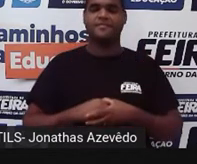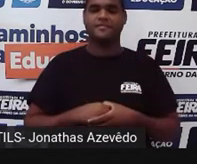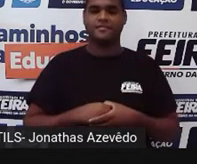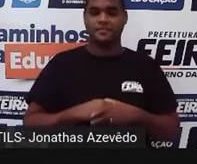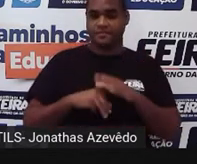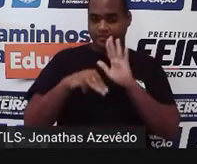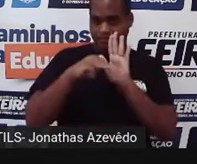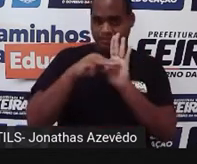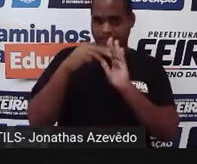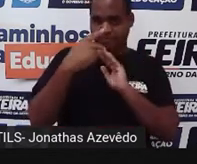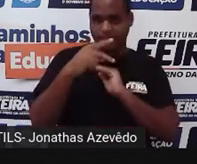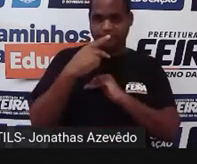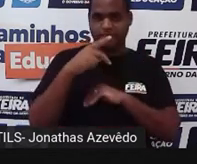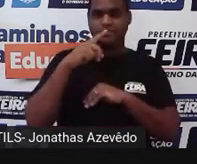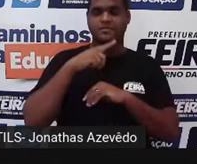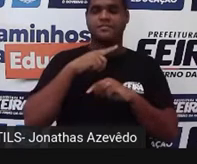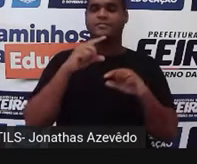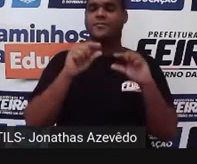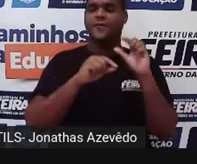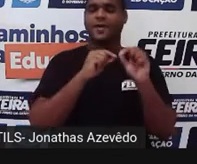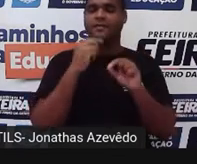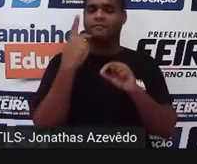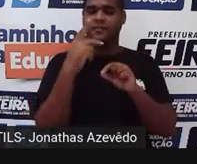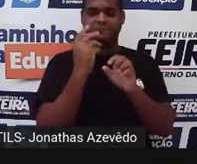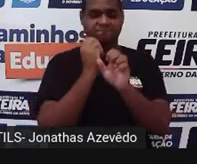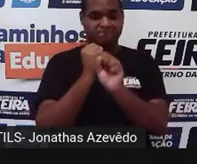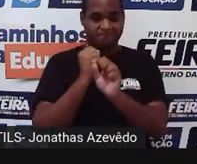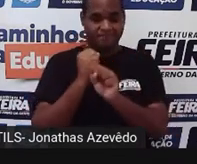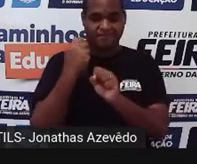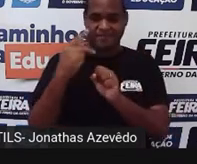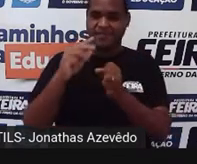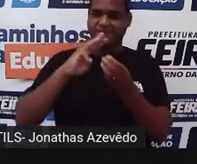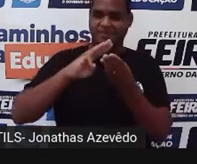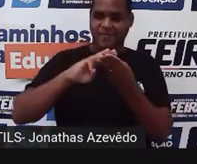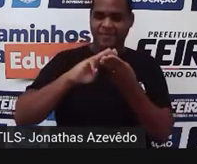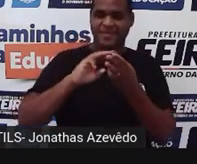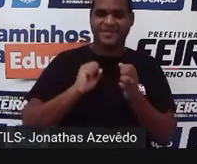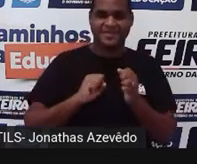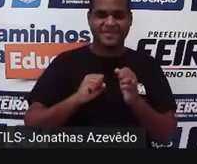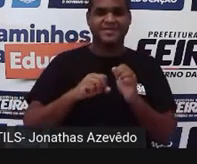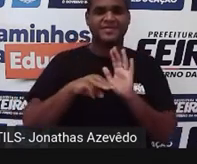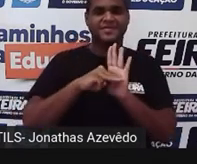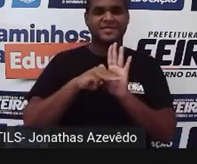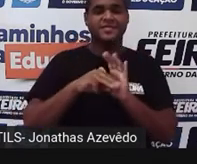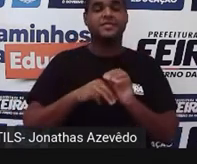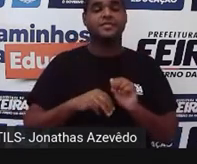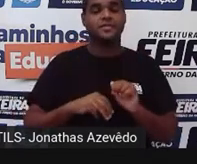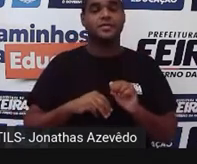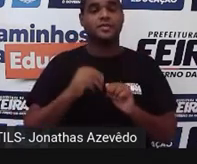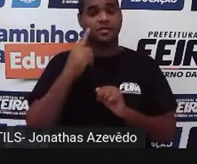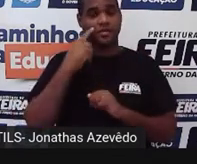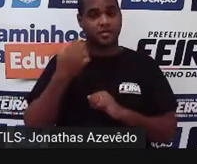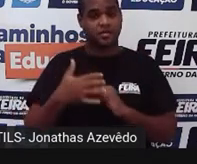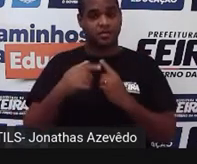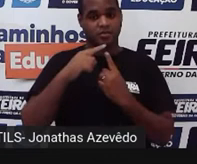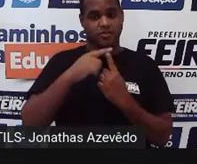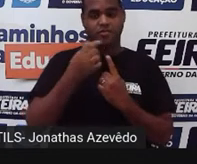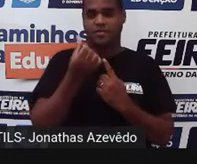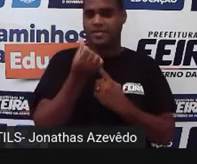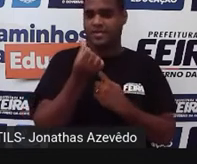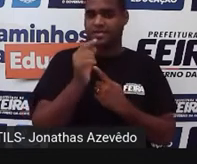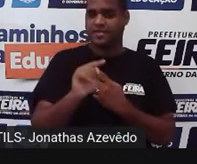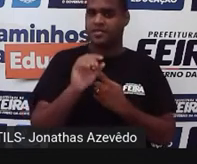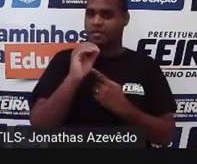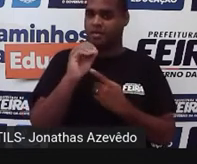as suas notas o seu boletim de matemática. Unidade 1 o peso é 3 você tirou